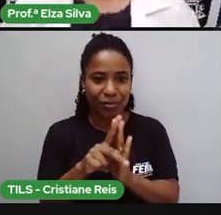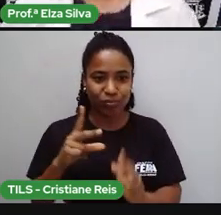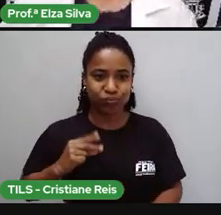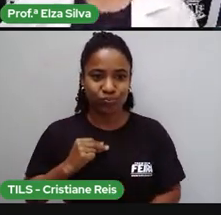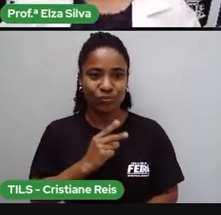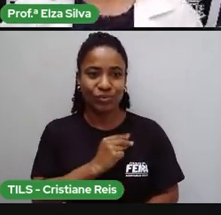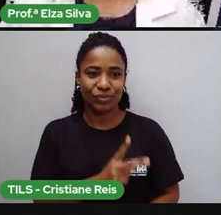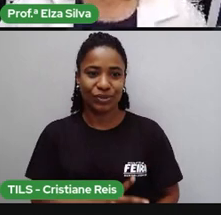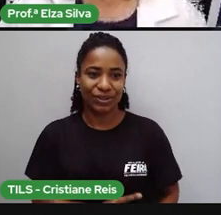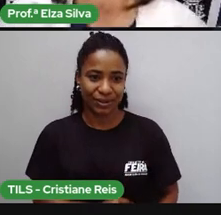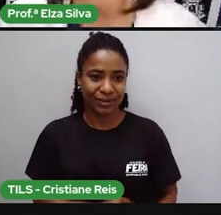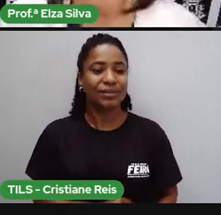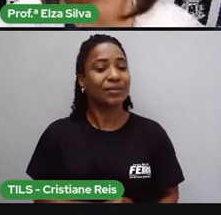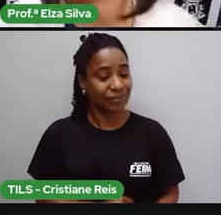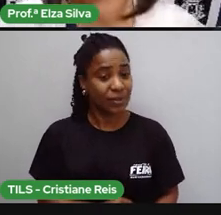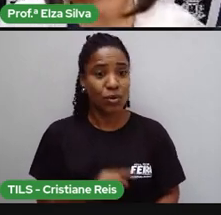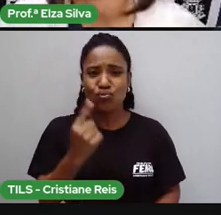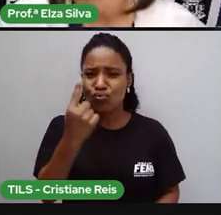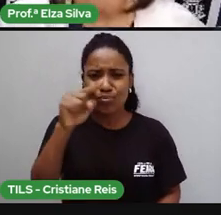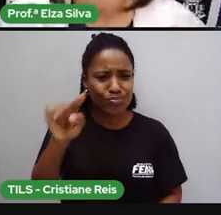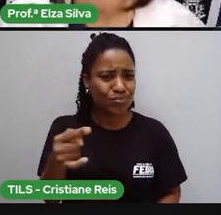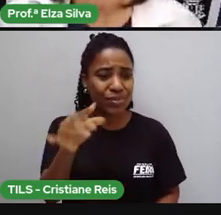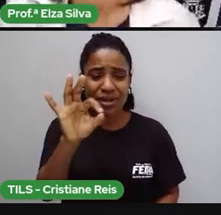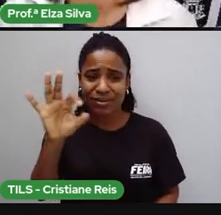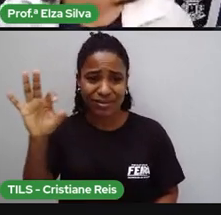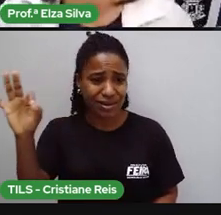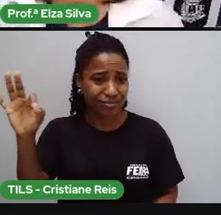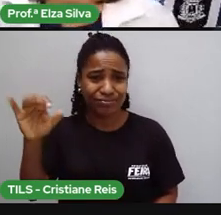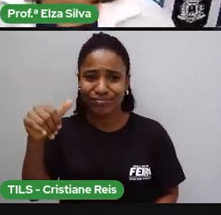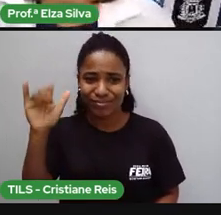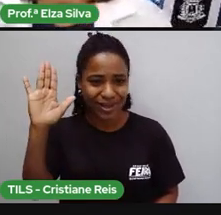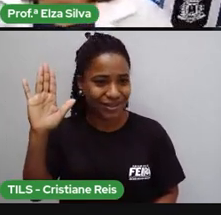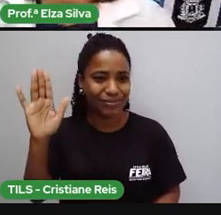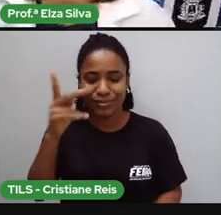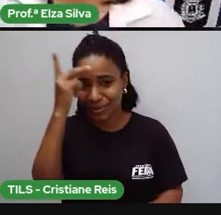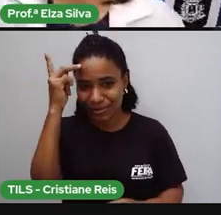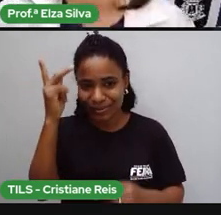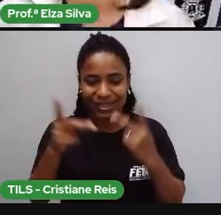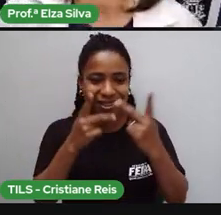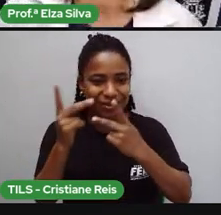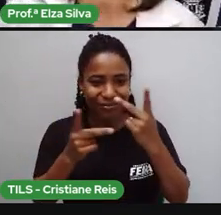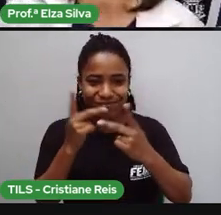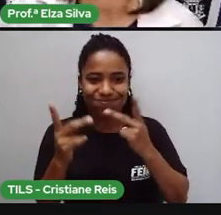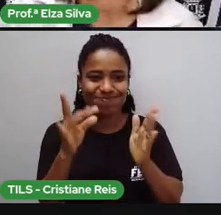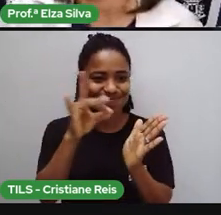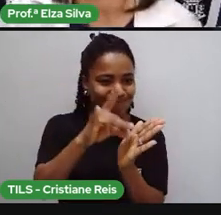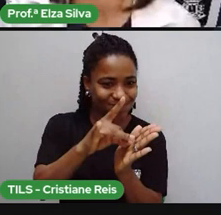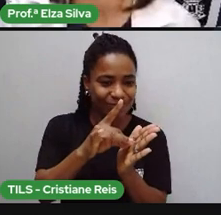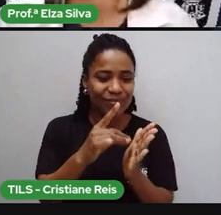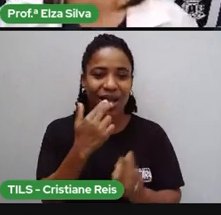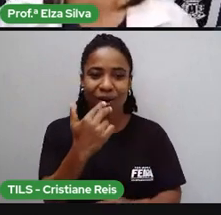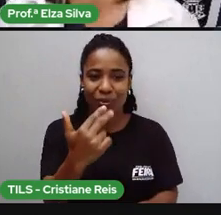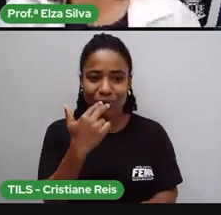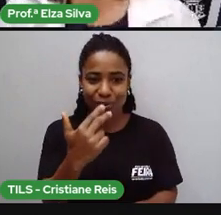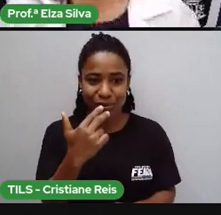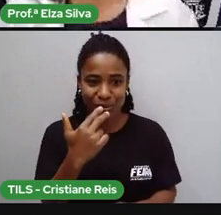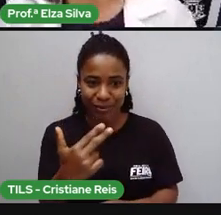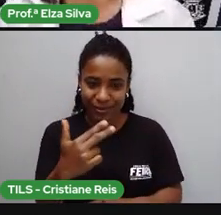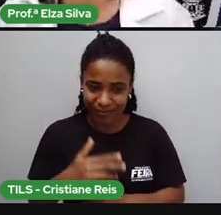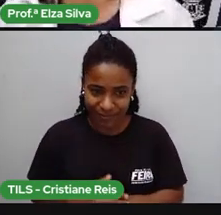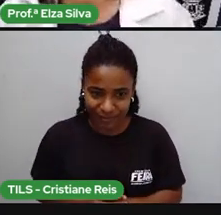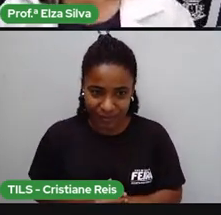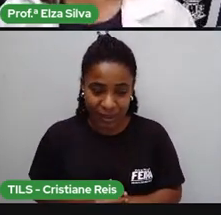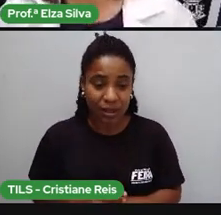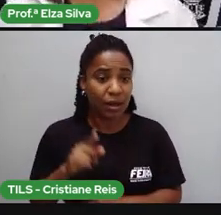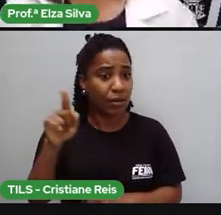aproximadamente um bilhão de falantes desse idioma. A China, ela possui a maior população do